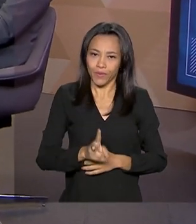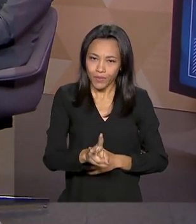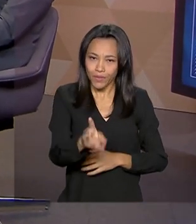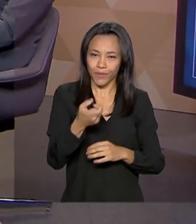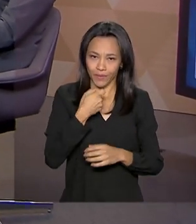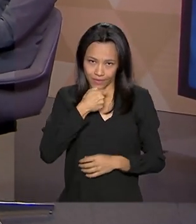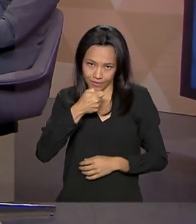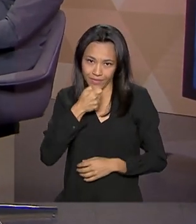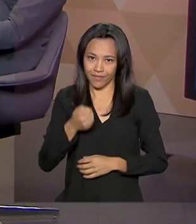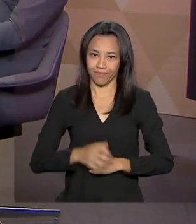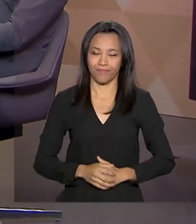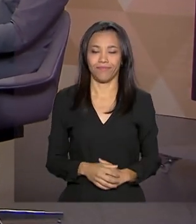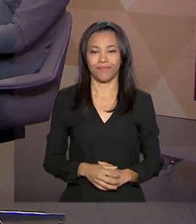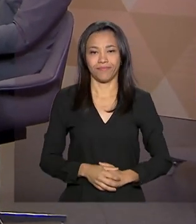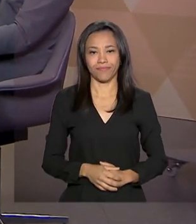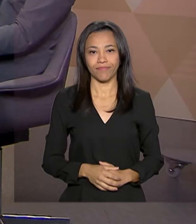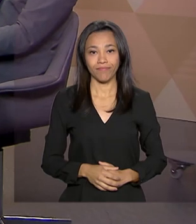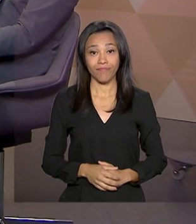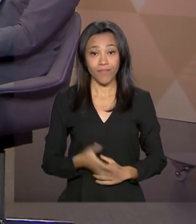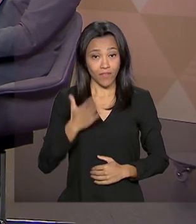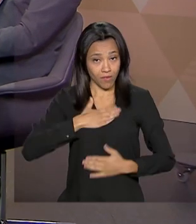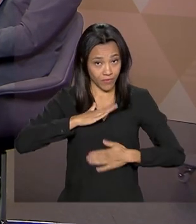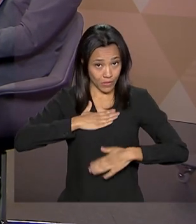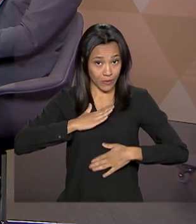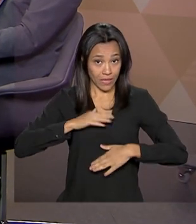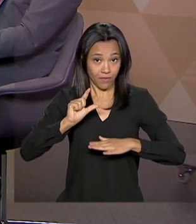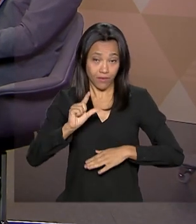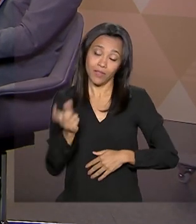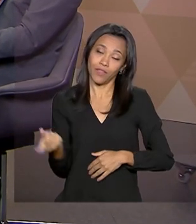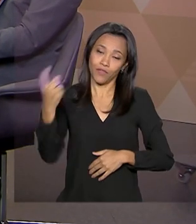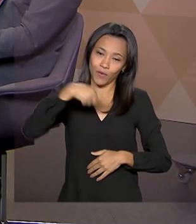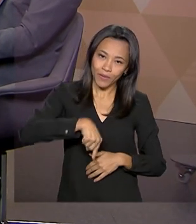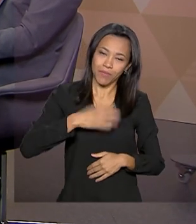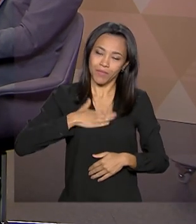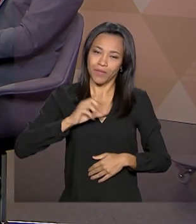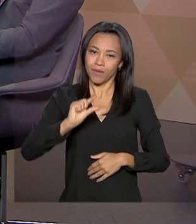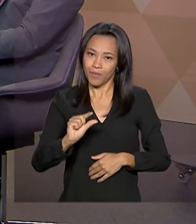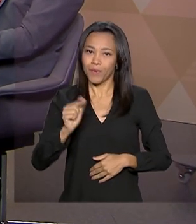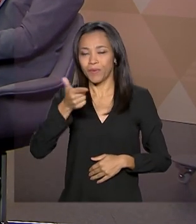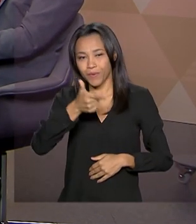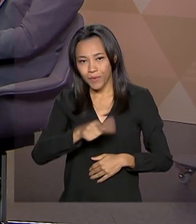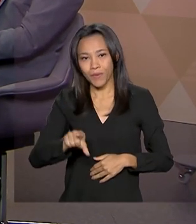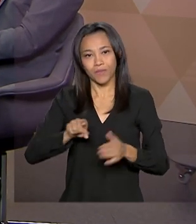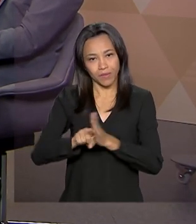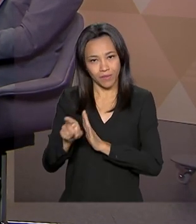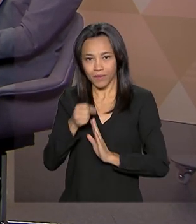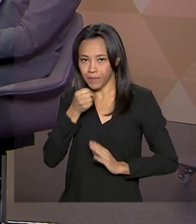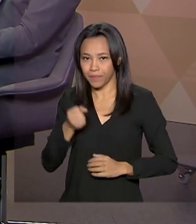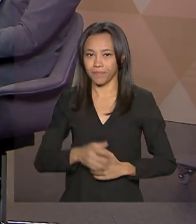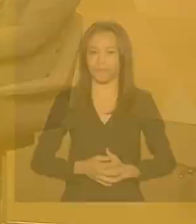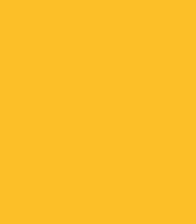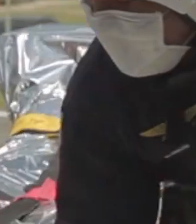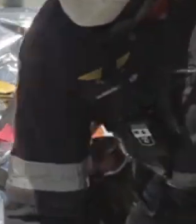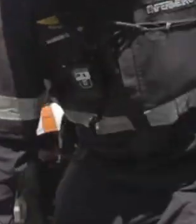nosso bate-papo. Vamos fazer um breve intervalo e voltamos daqui a pouco com o Brasil em Pauta.